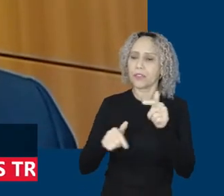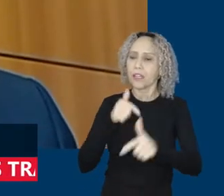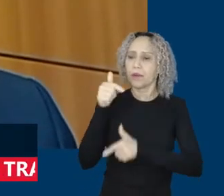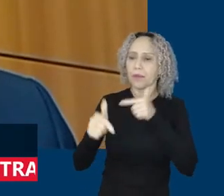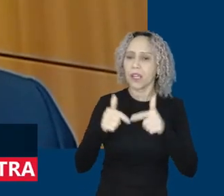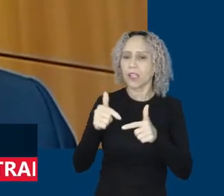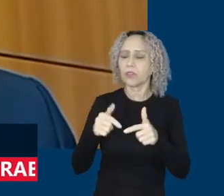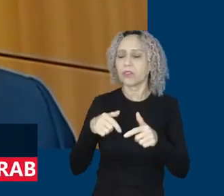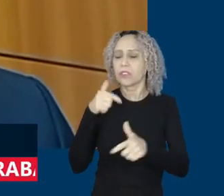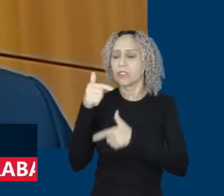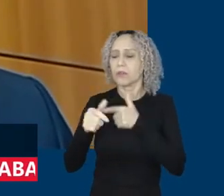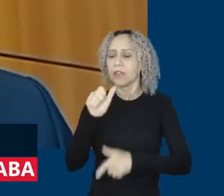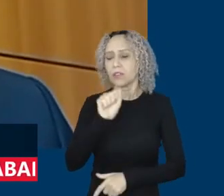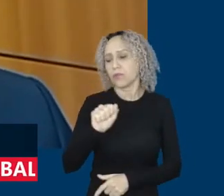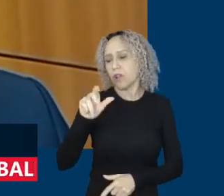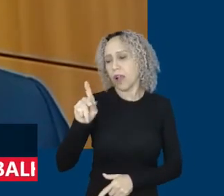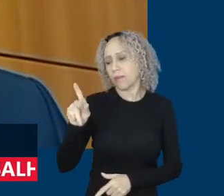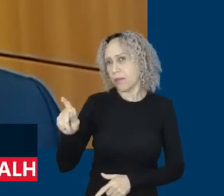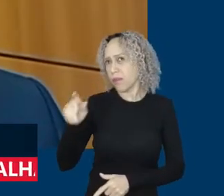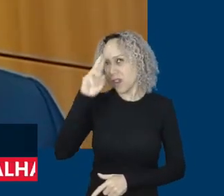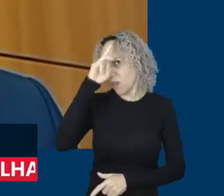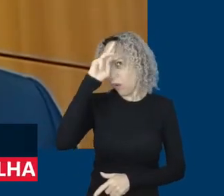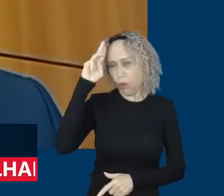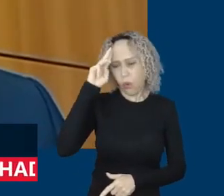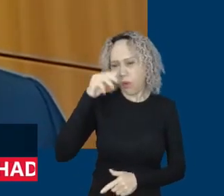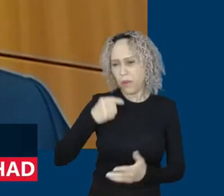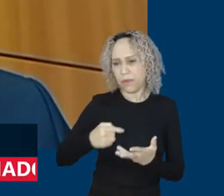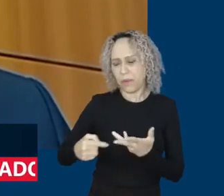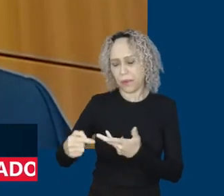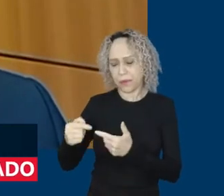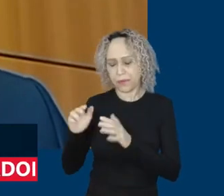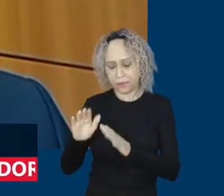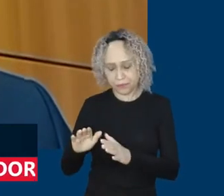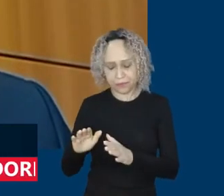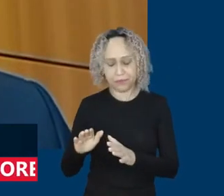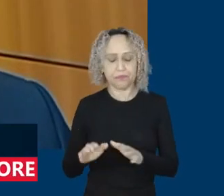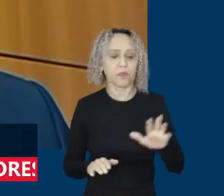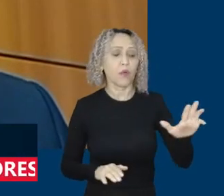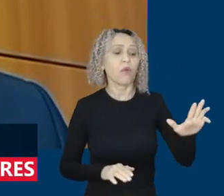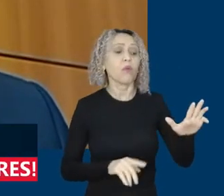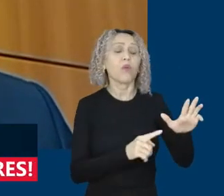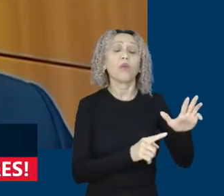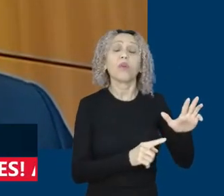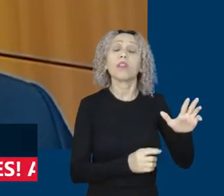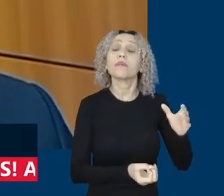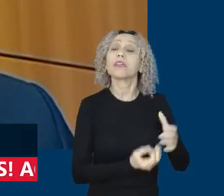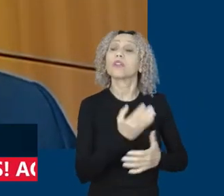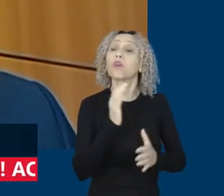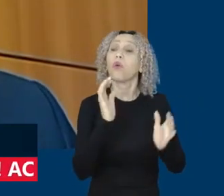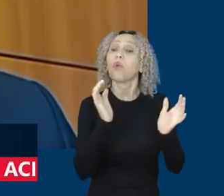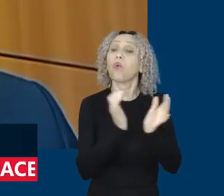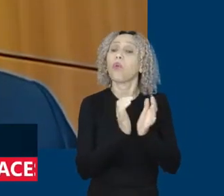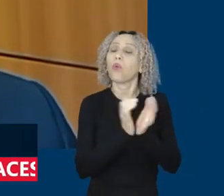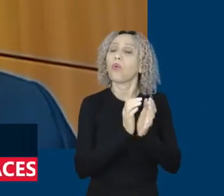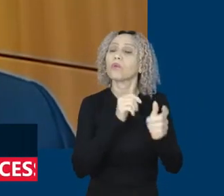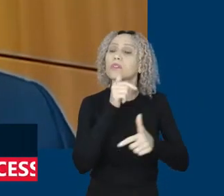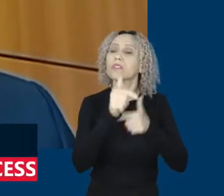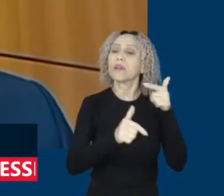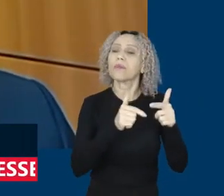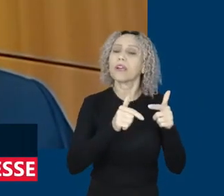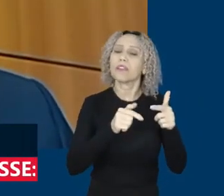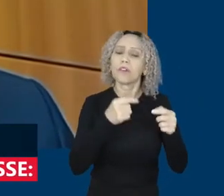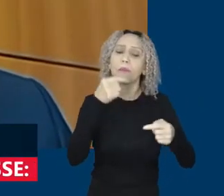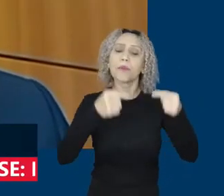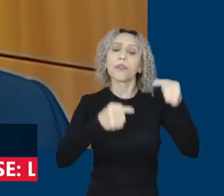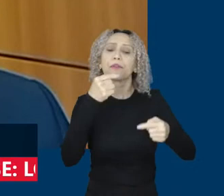por aplicativos. Houve um decreto do presidente Lula também, criando um outro grupo de trabalho, que nós queremos